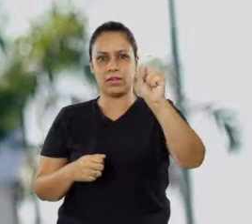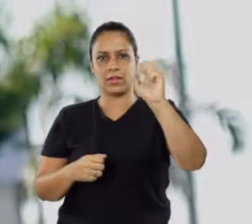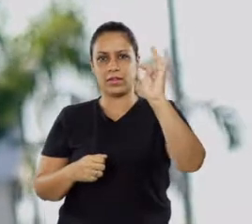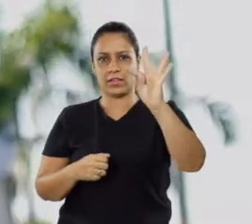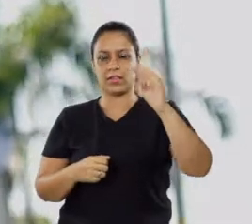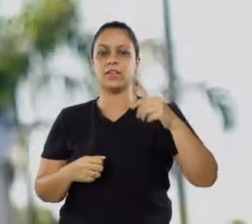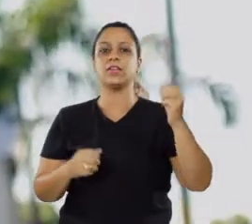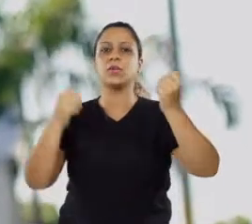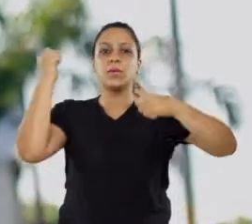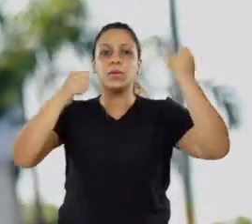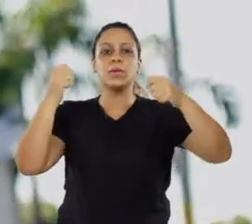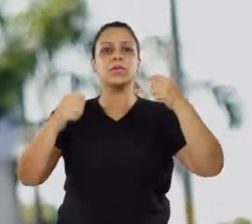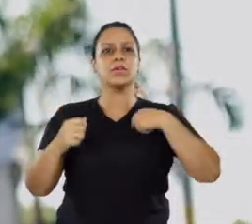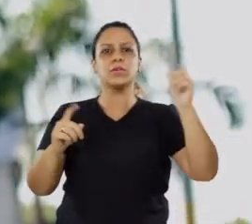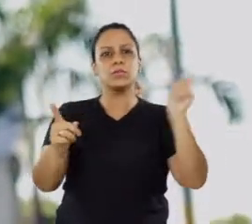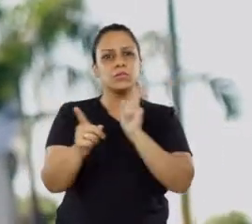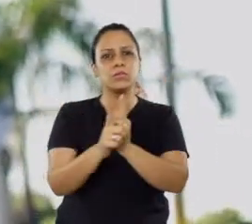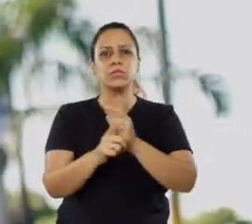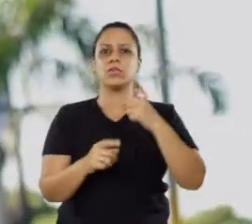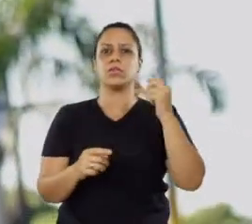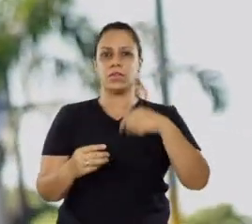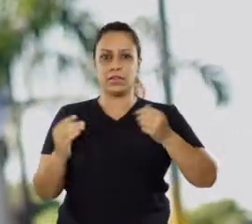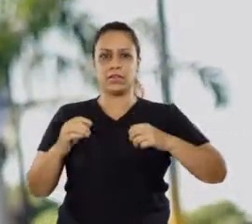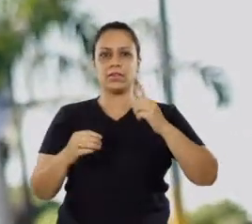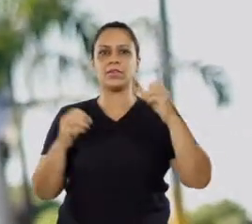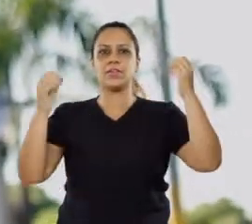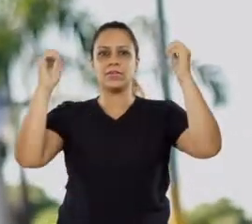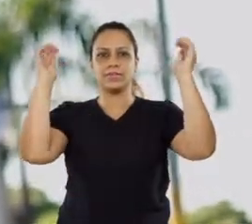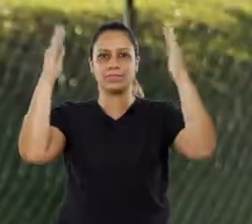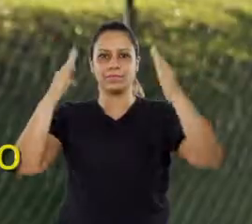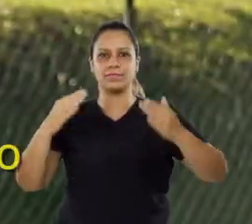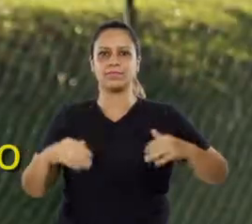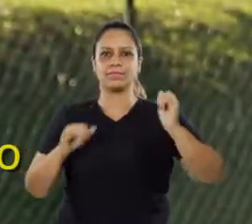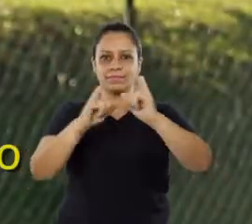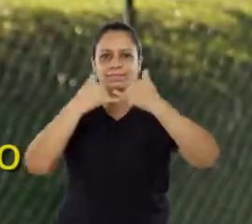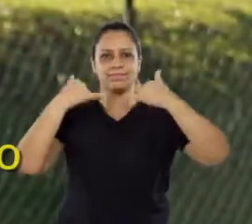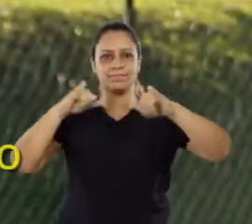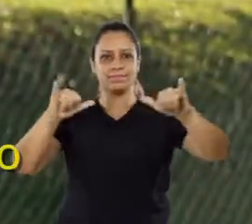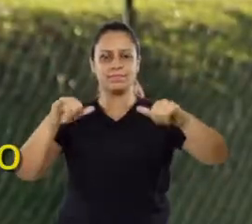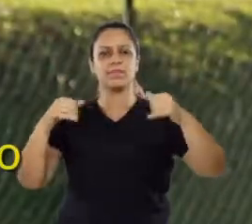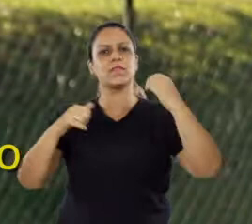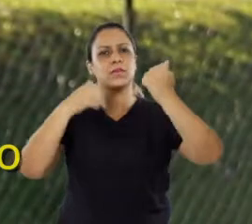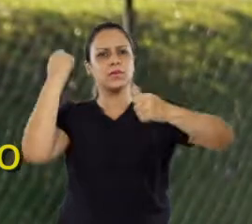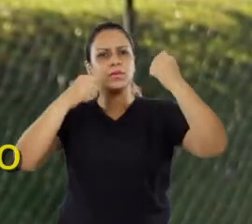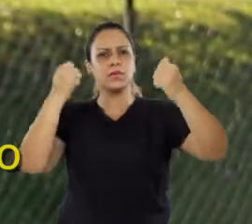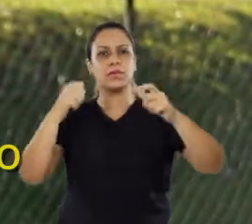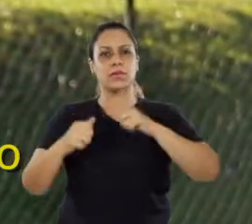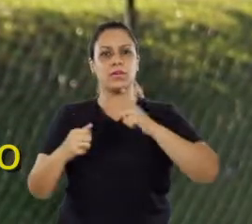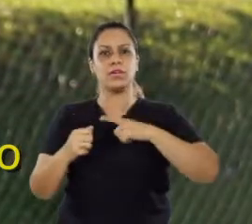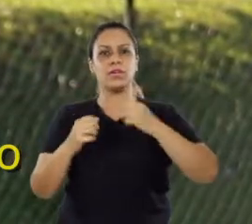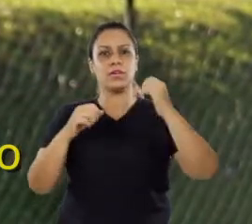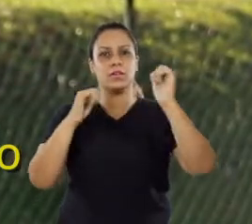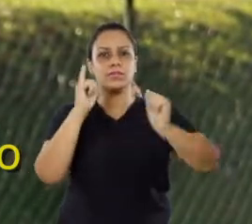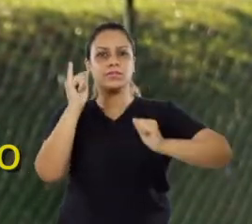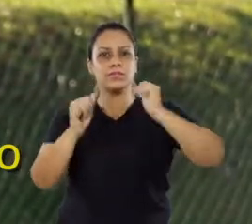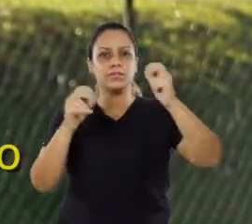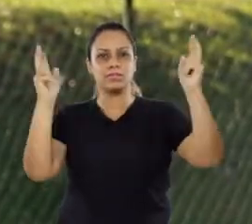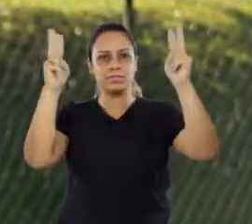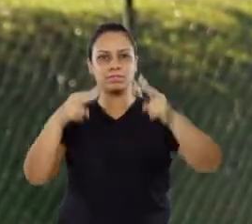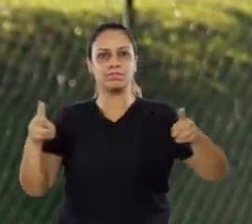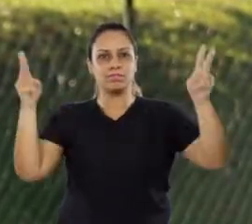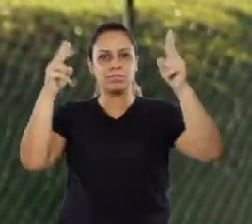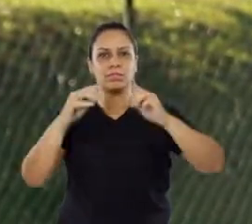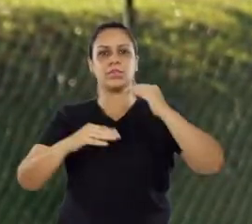das empresas que eu trouxe na área de tecnologia da informação. Essa empresa produz software e ela cresceu